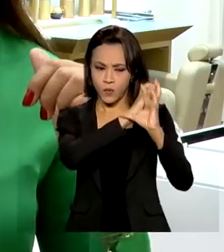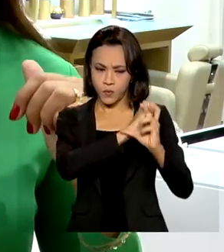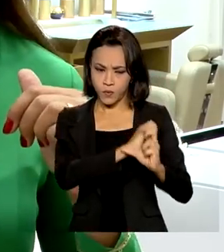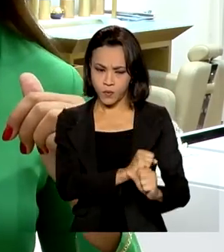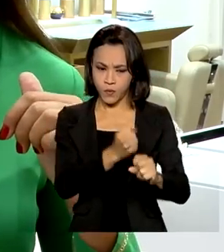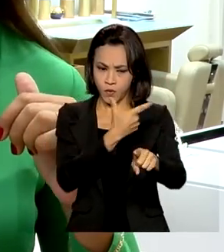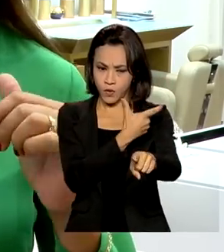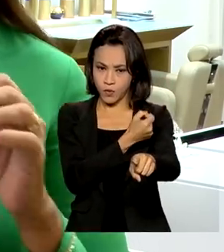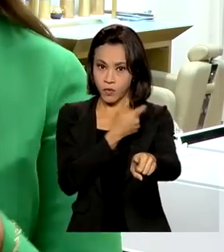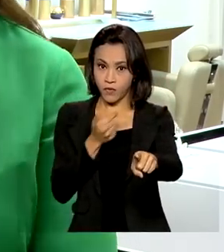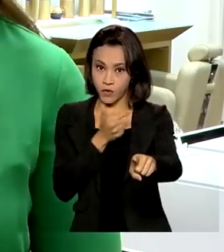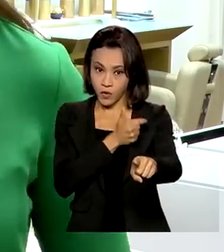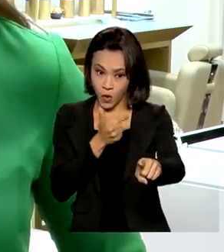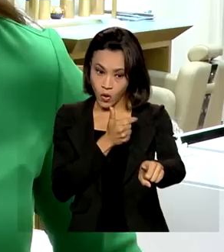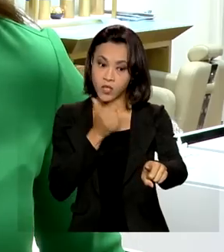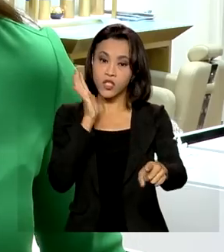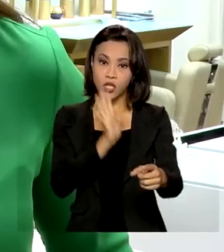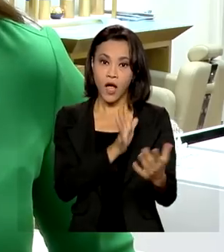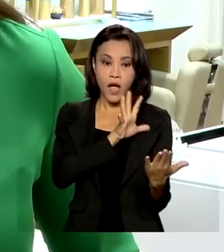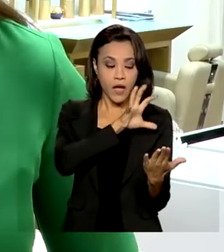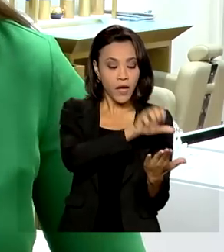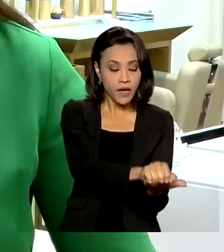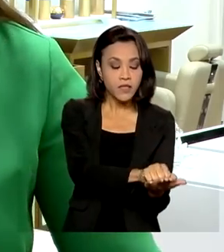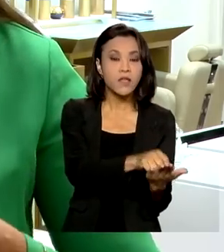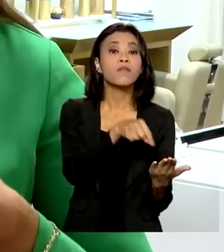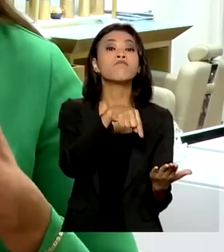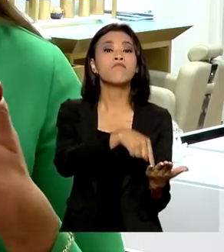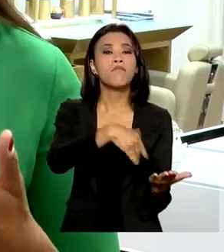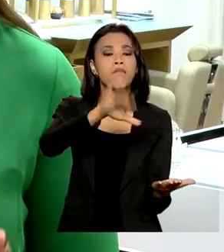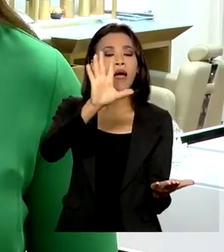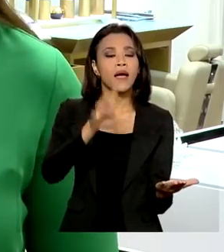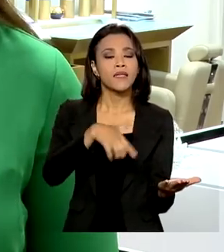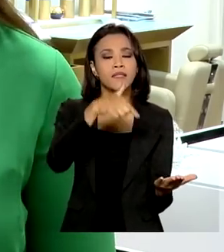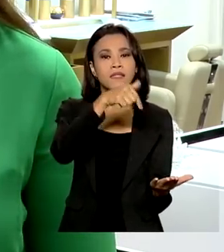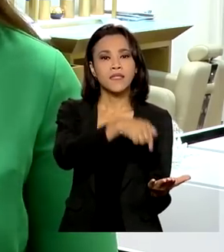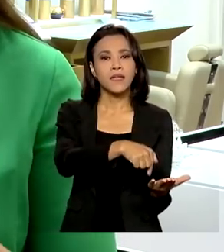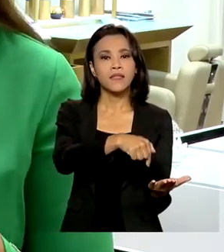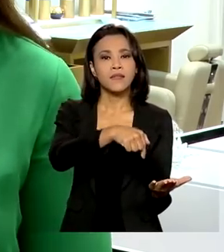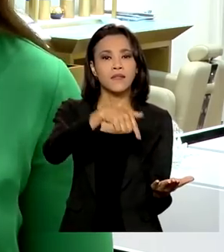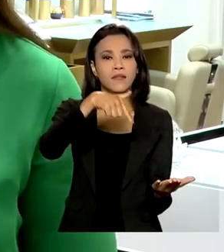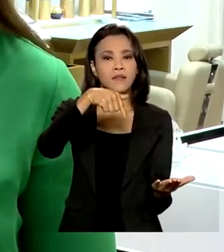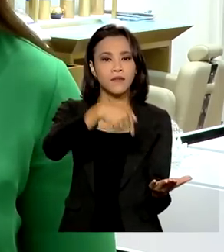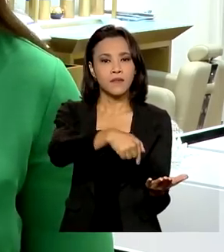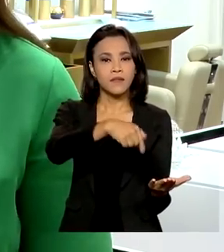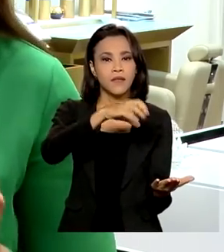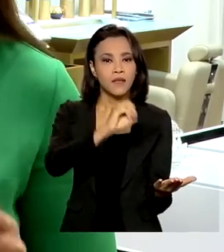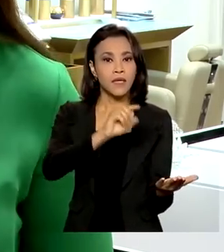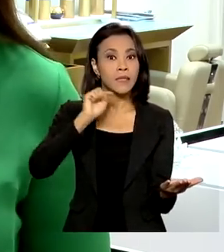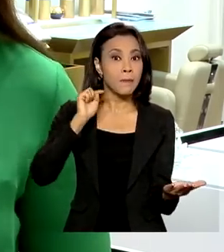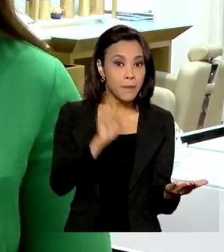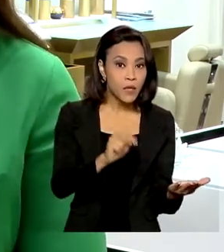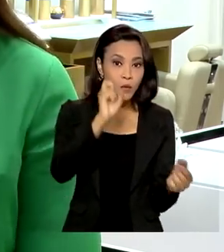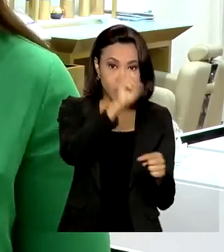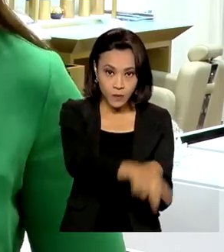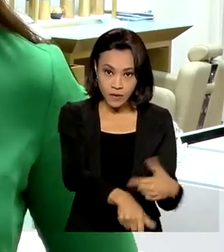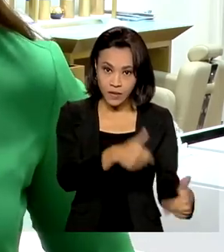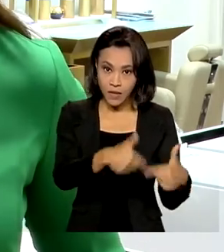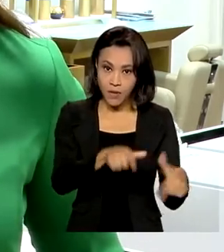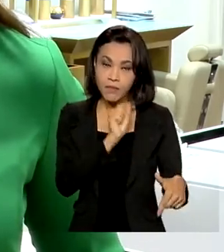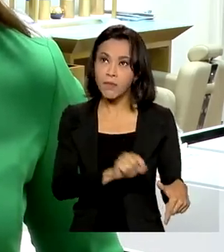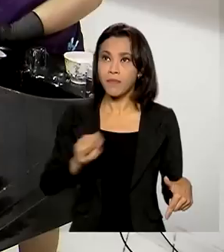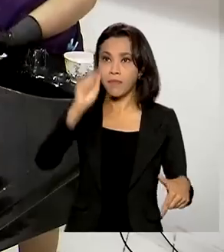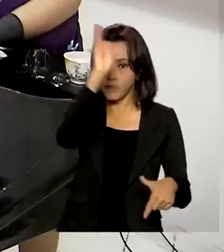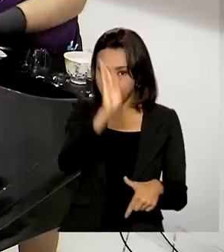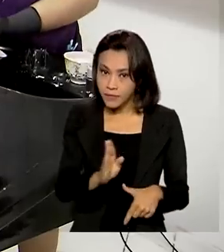2022 foi registrado o saldo de mais de 770 mil empregos formais em todo o